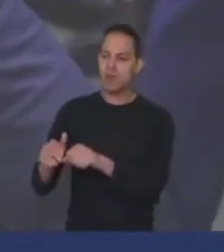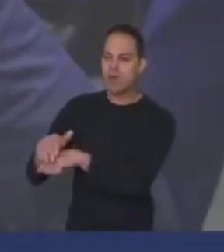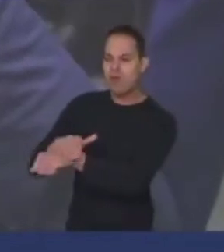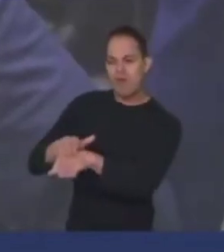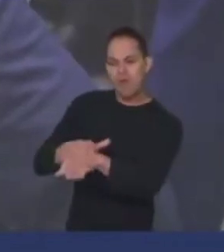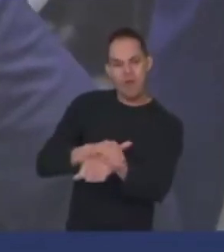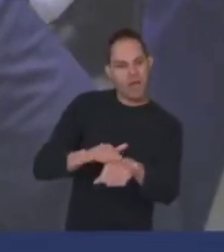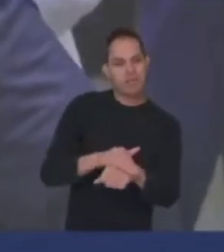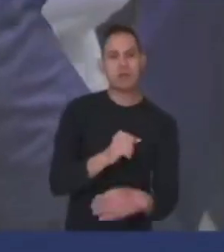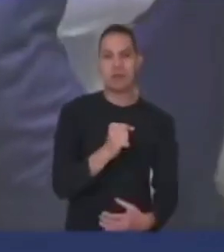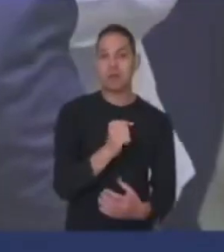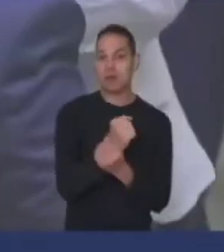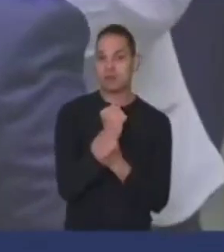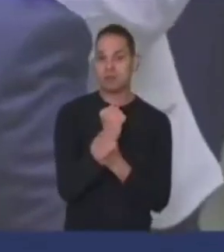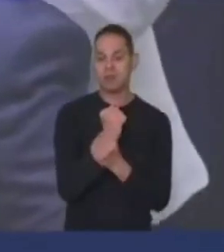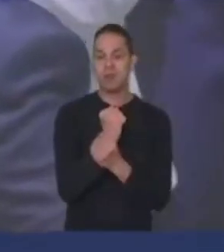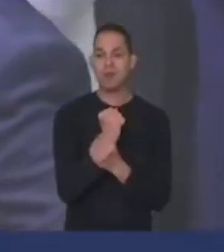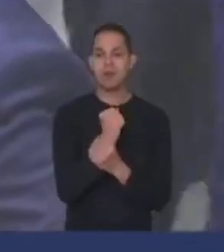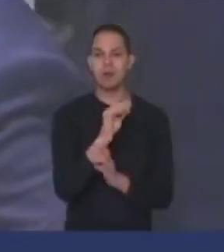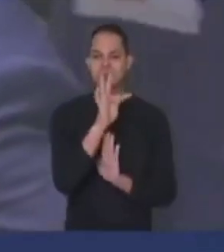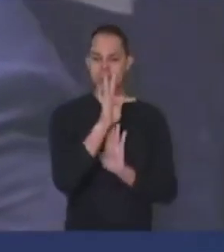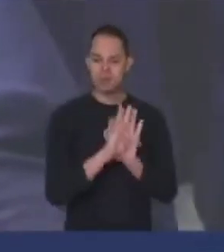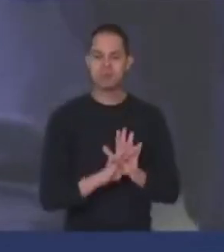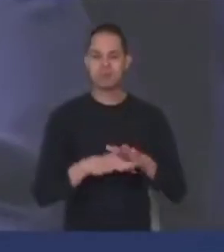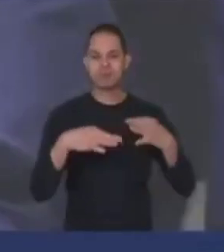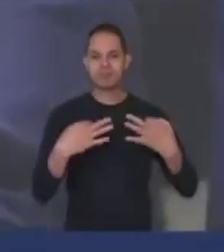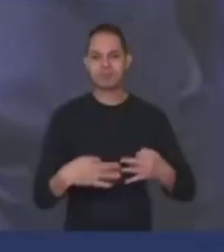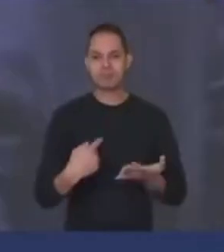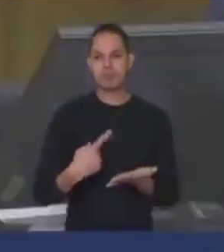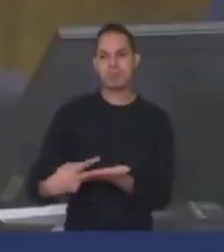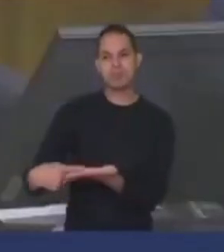e garantindo o texto que tem acordo com todos.